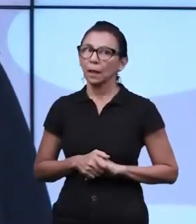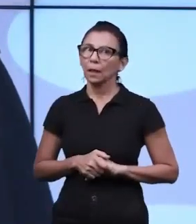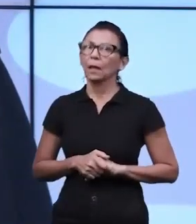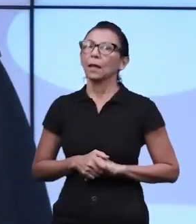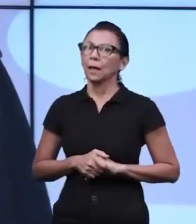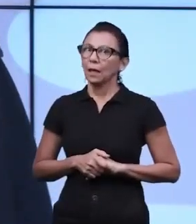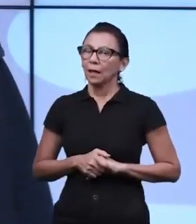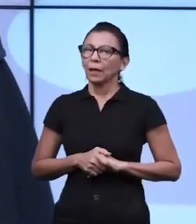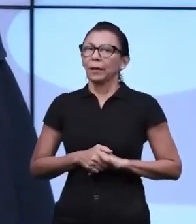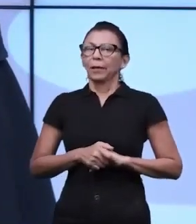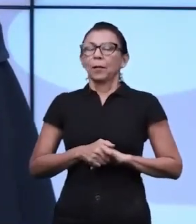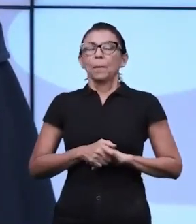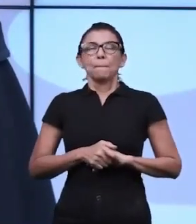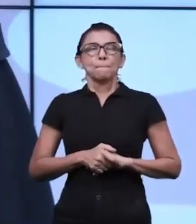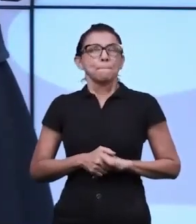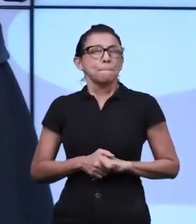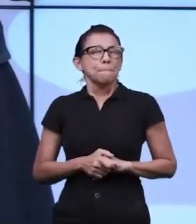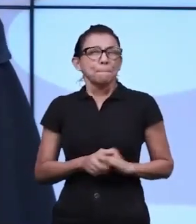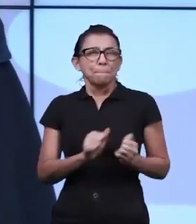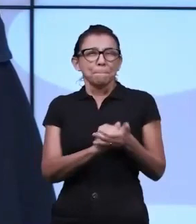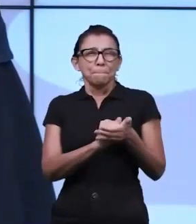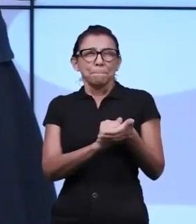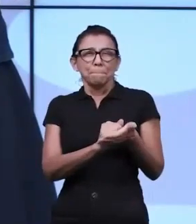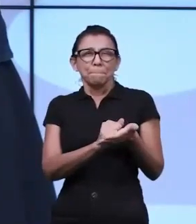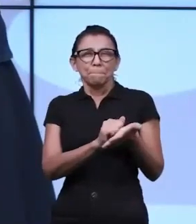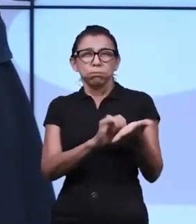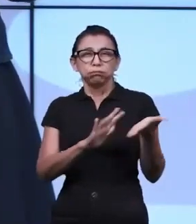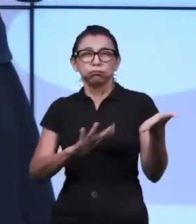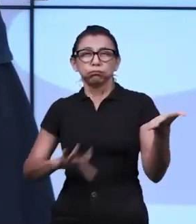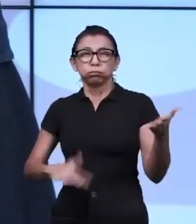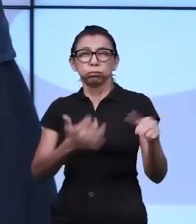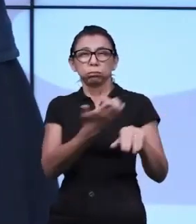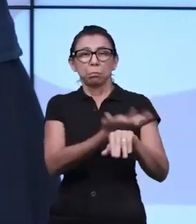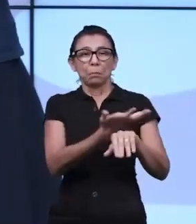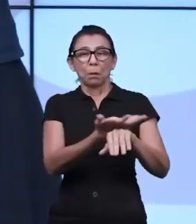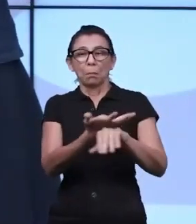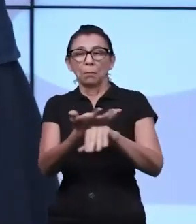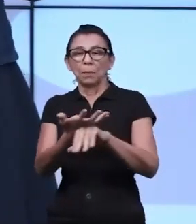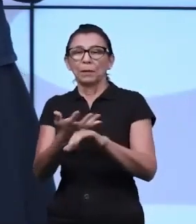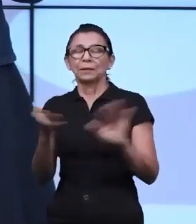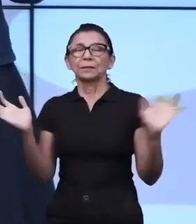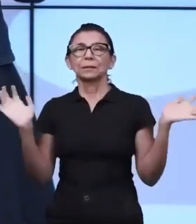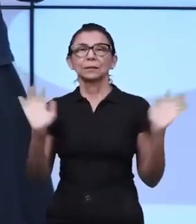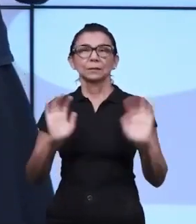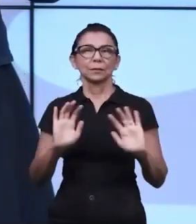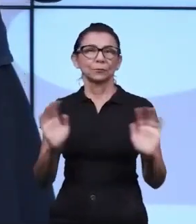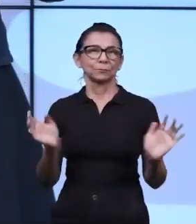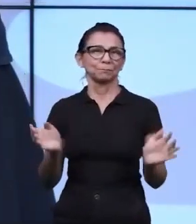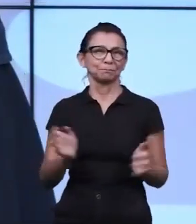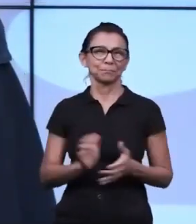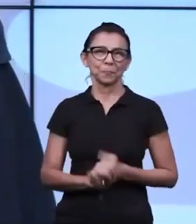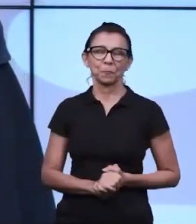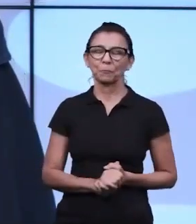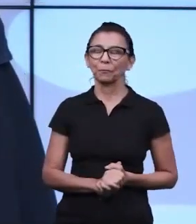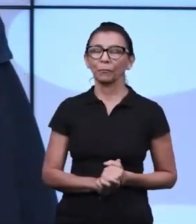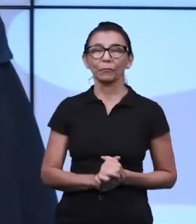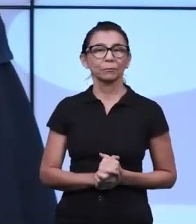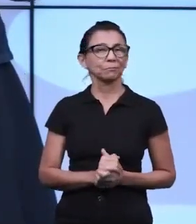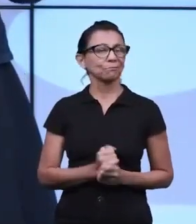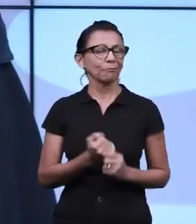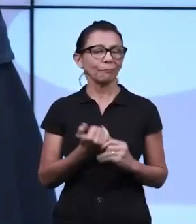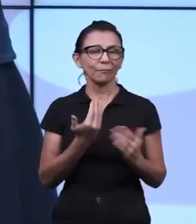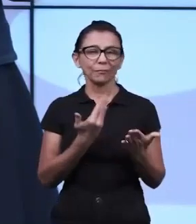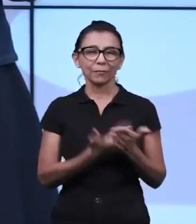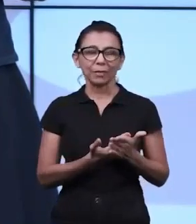excesso de atividades extracurriculares. Então não tenha necessidade de colocar em todas as